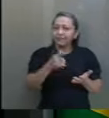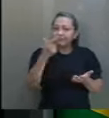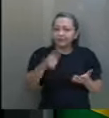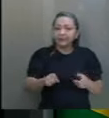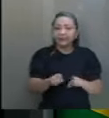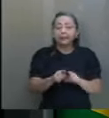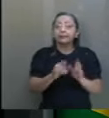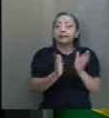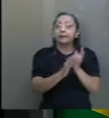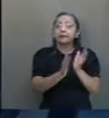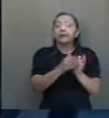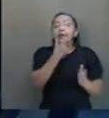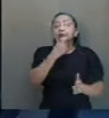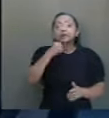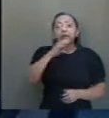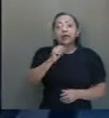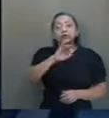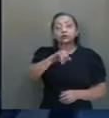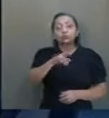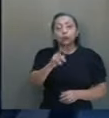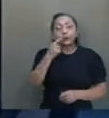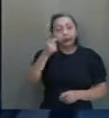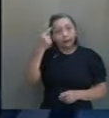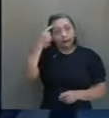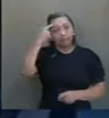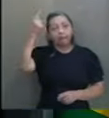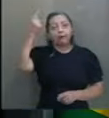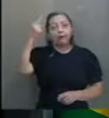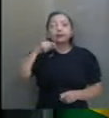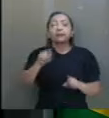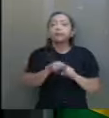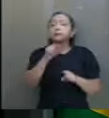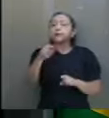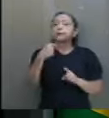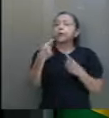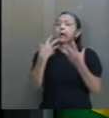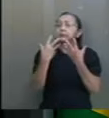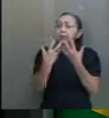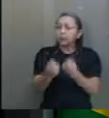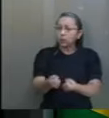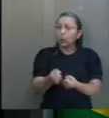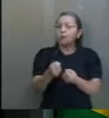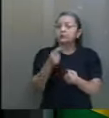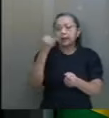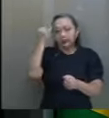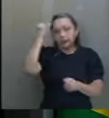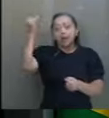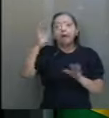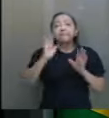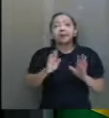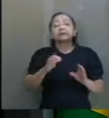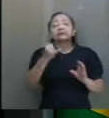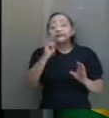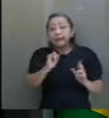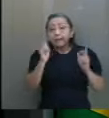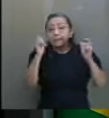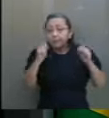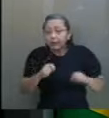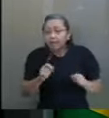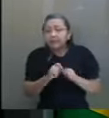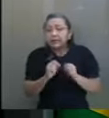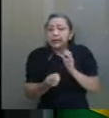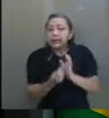os parabéns ao senador Cajuru pela iniciativa, o senhor por ter acolhido a iniciativa, mas se puder fazer uma